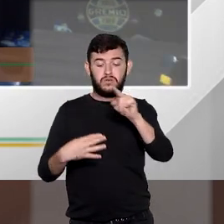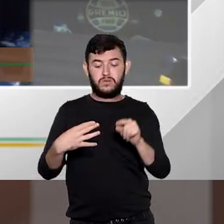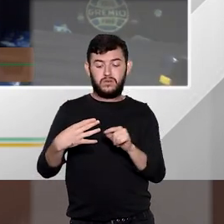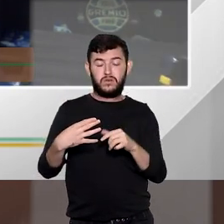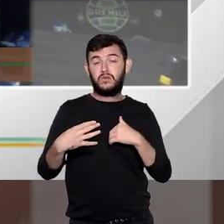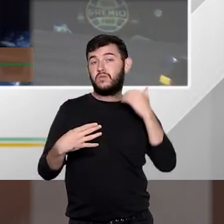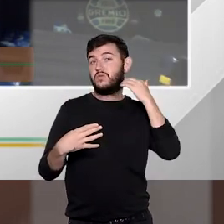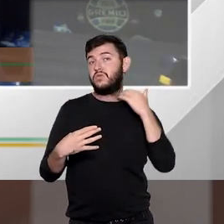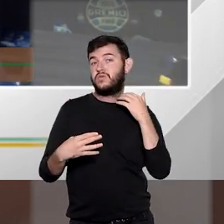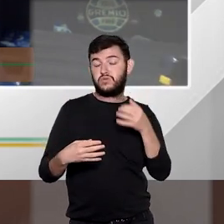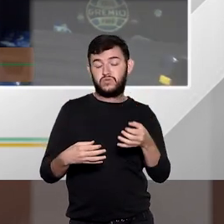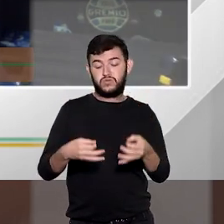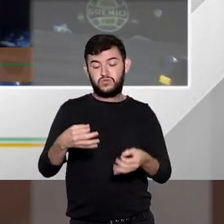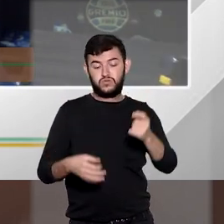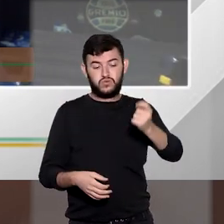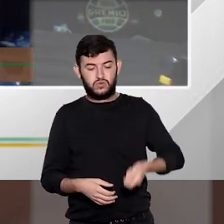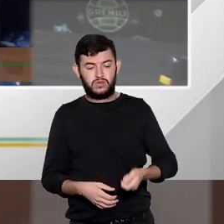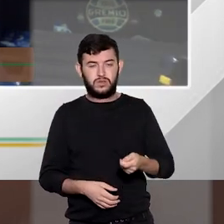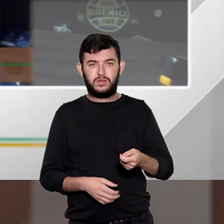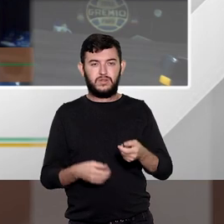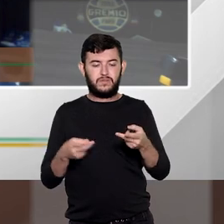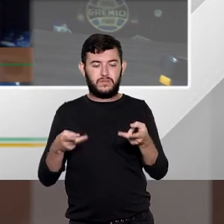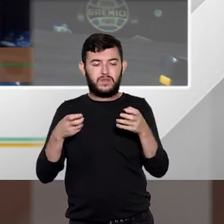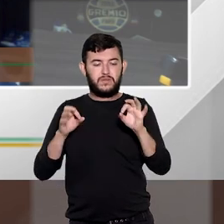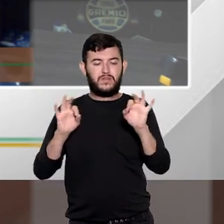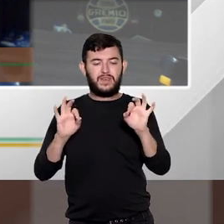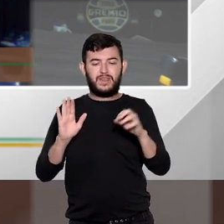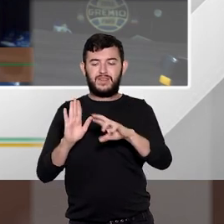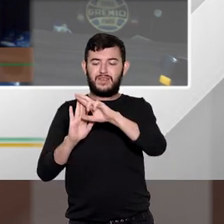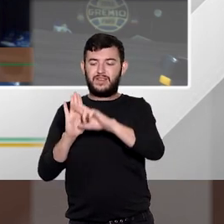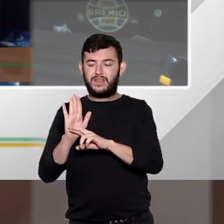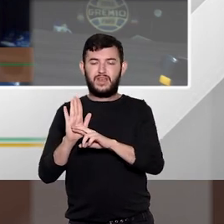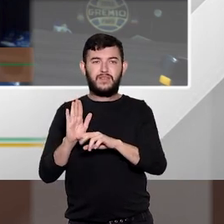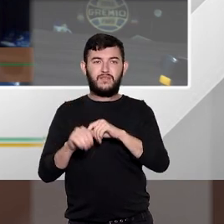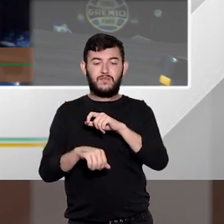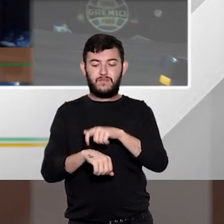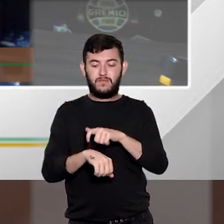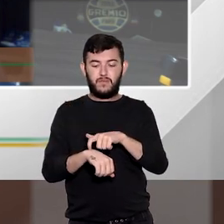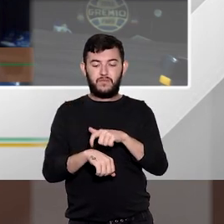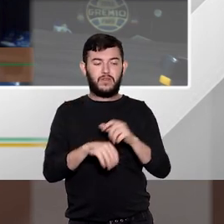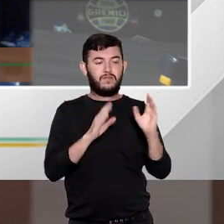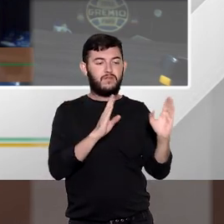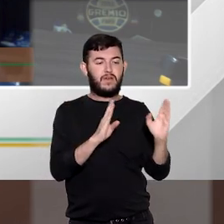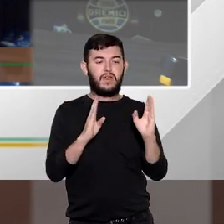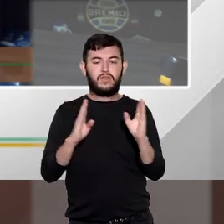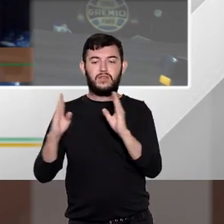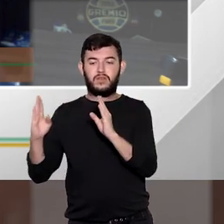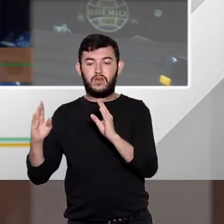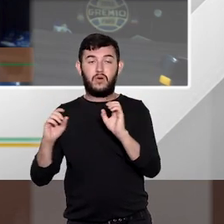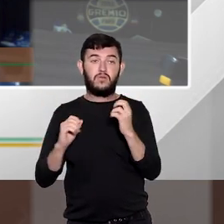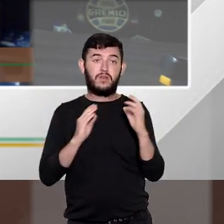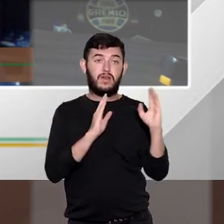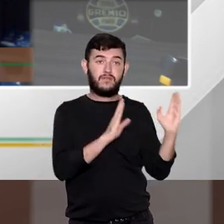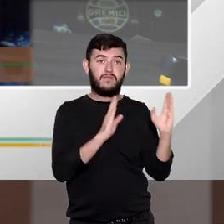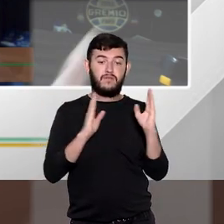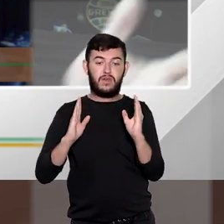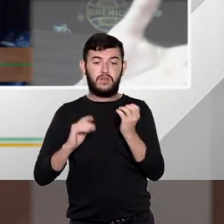critério trifásico ou que o juiz dali a pouco ele extrapolou os limites na segunda fase da